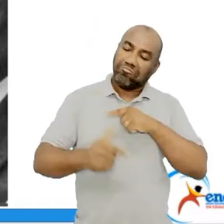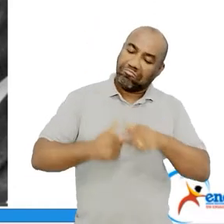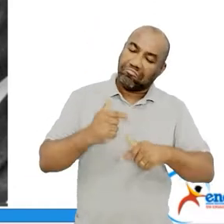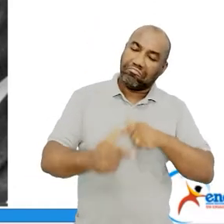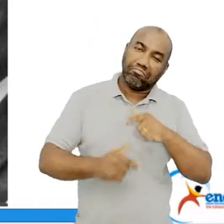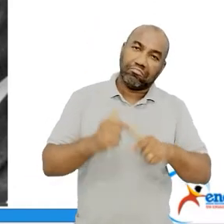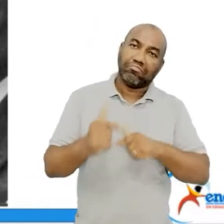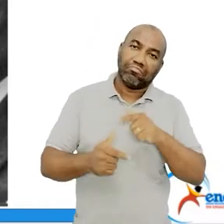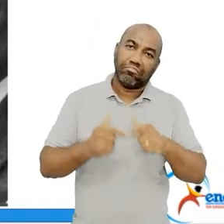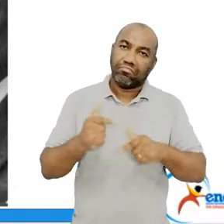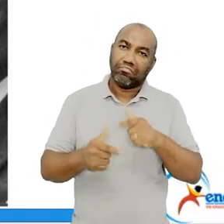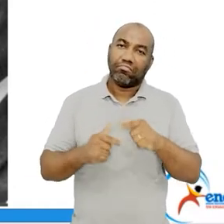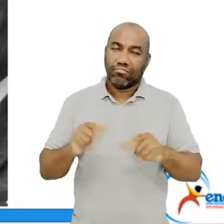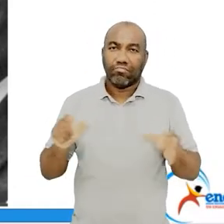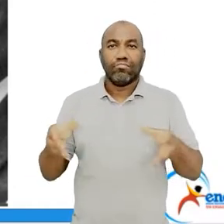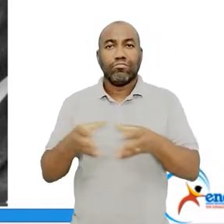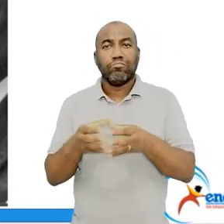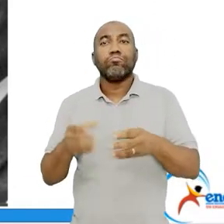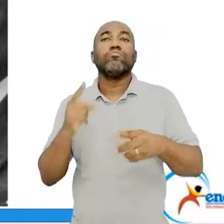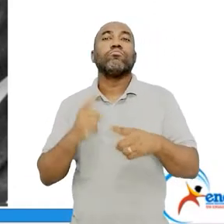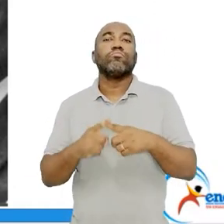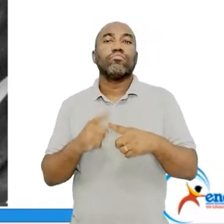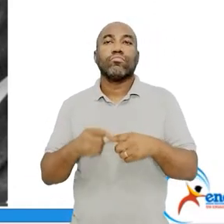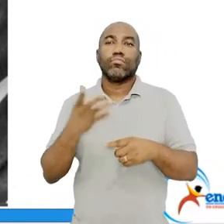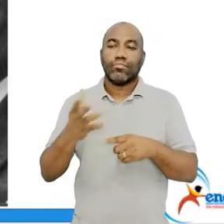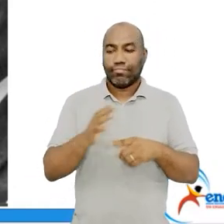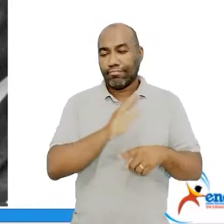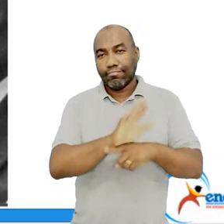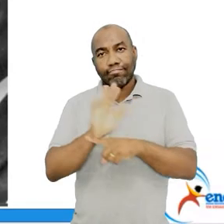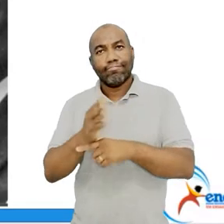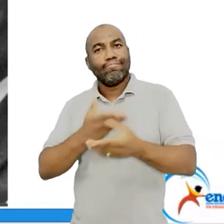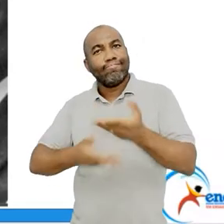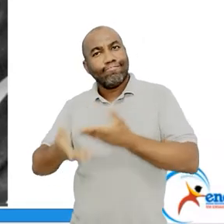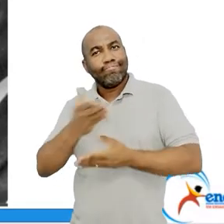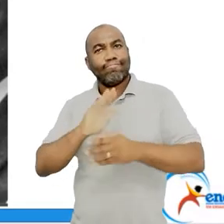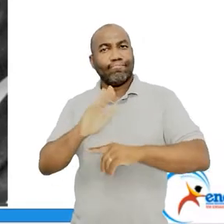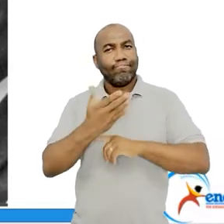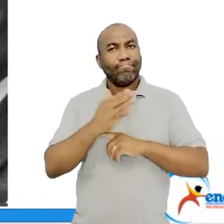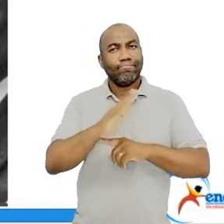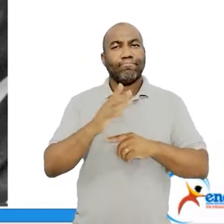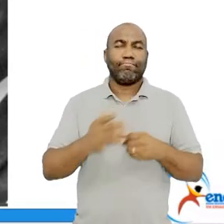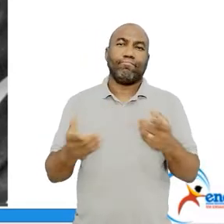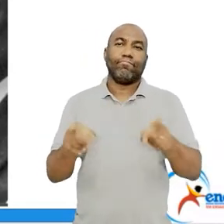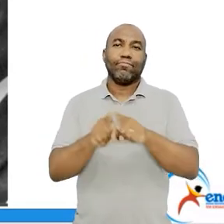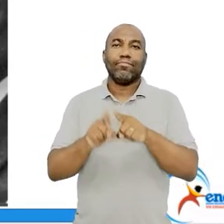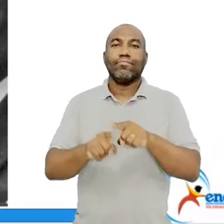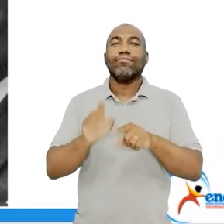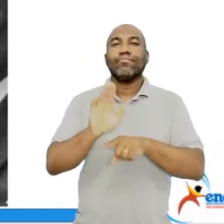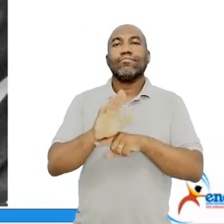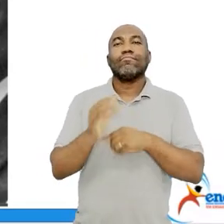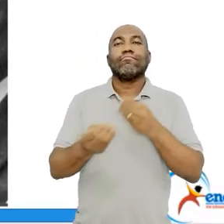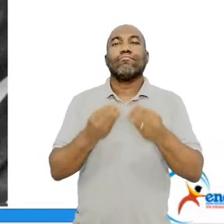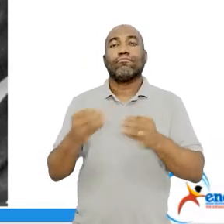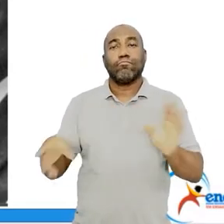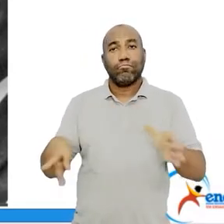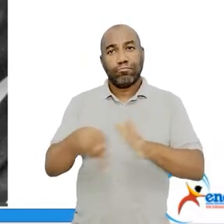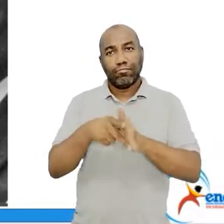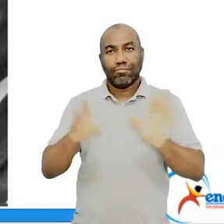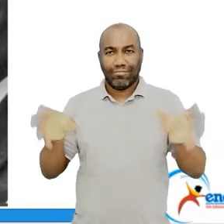se encontravam e existia uma coerência, um pensamento unificado entre esse grupo.